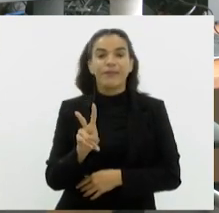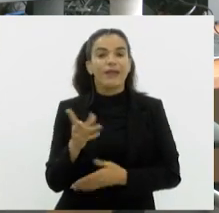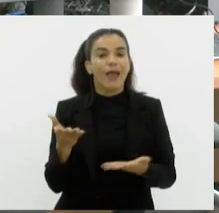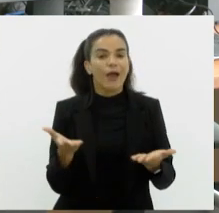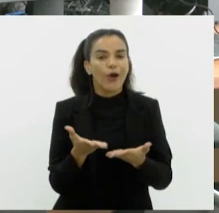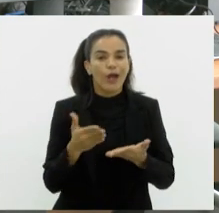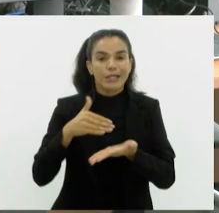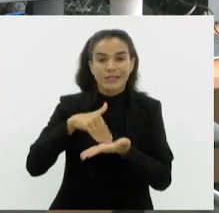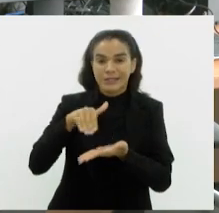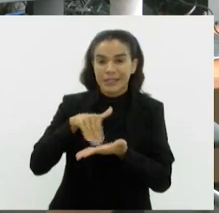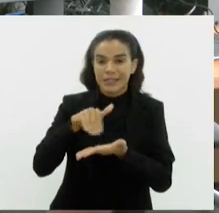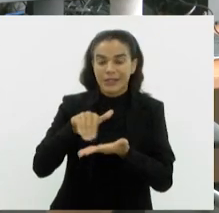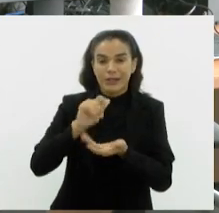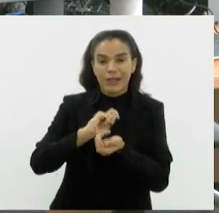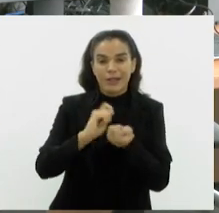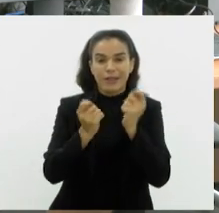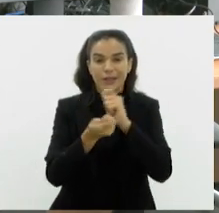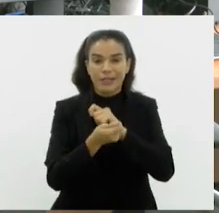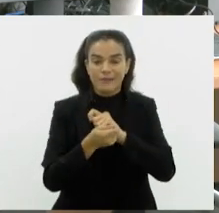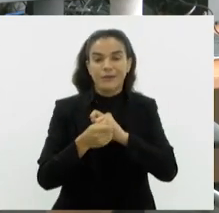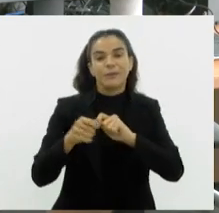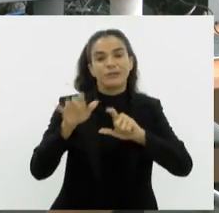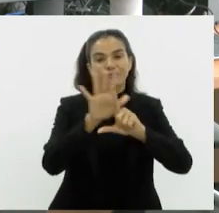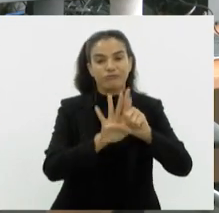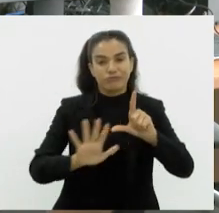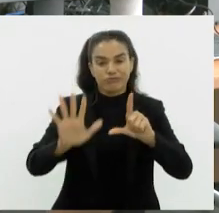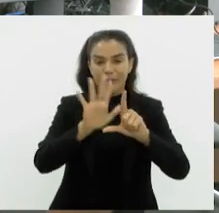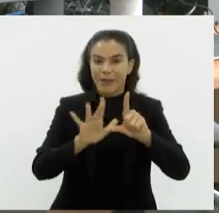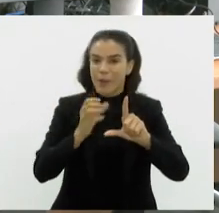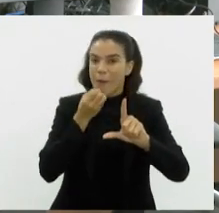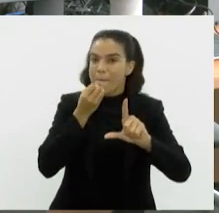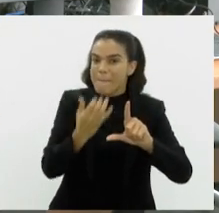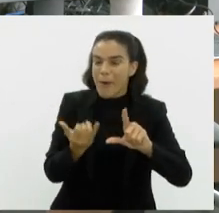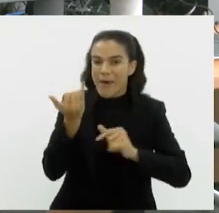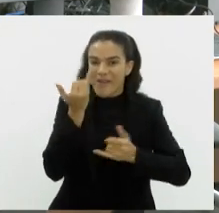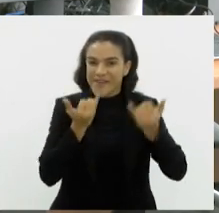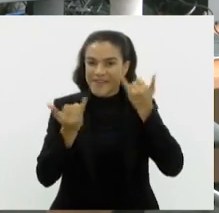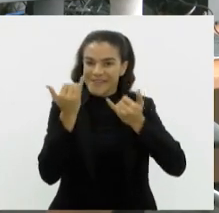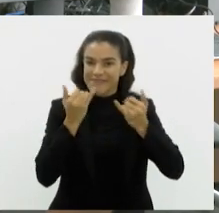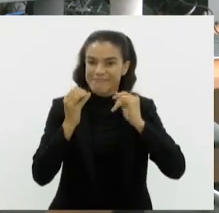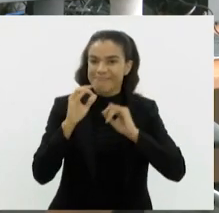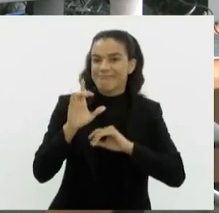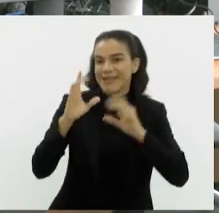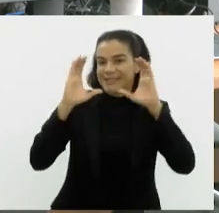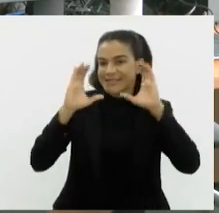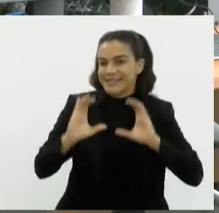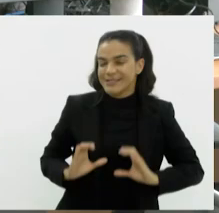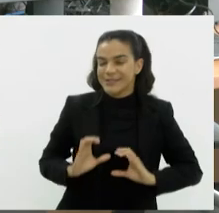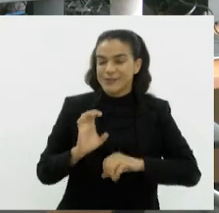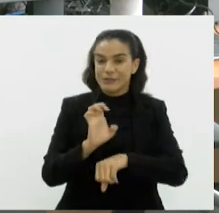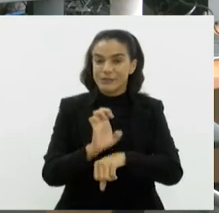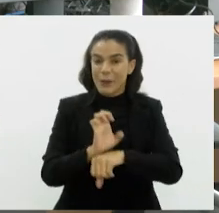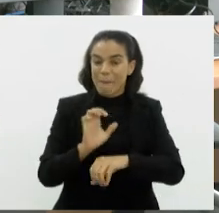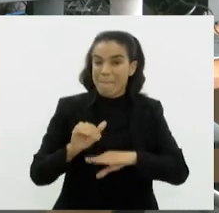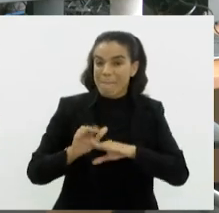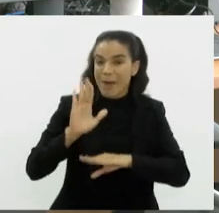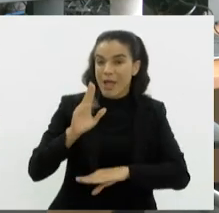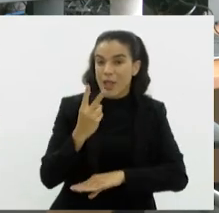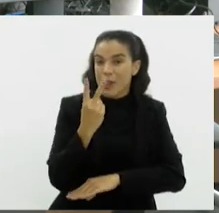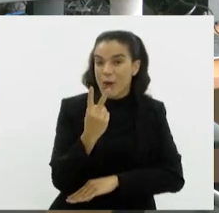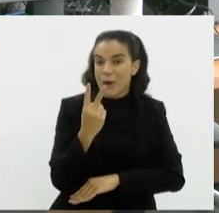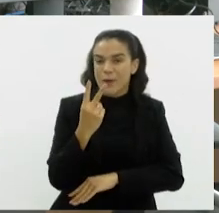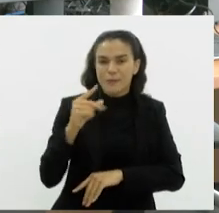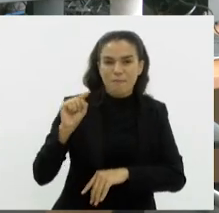com o secretário de Transformação Digital, que tem uma boa notícia para o cidadão do Estado sobre a informatização de mais de 2 mil